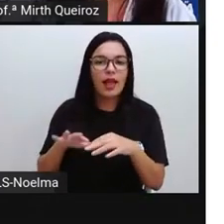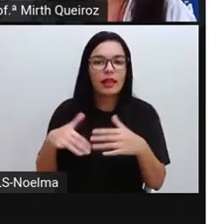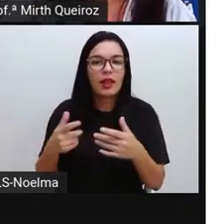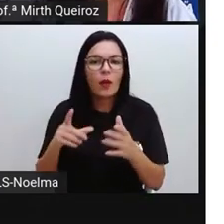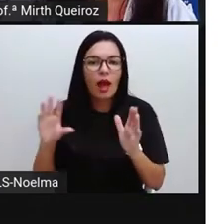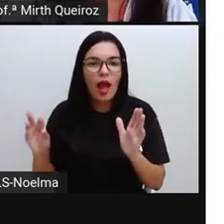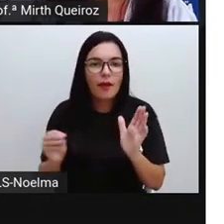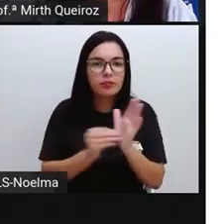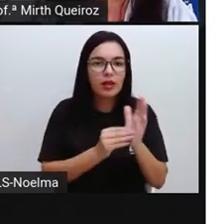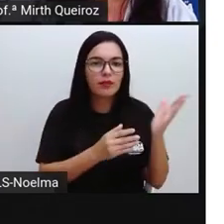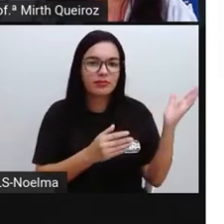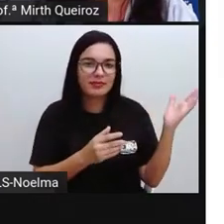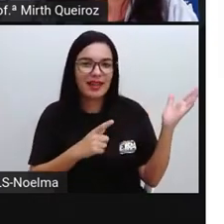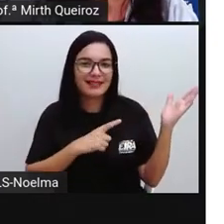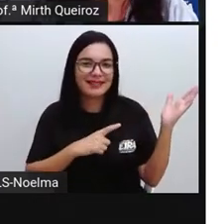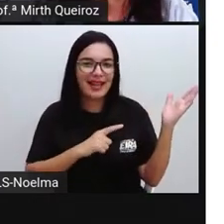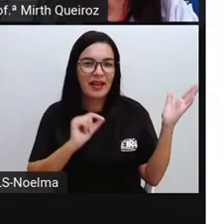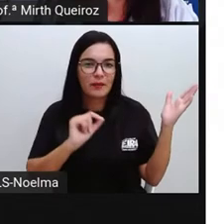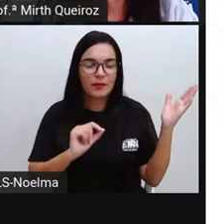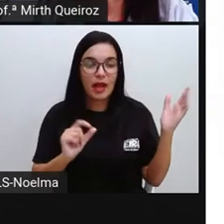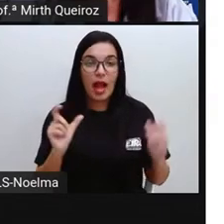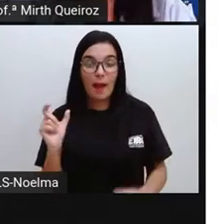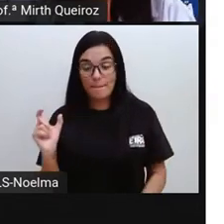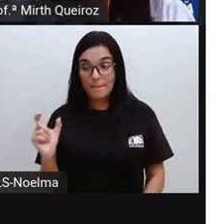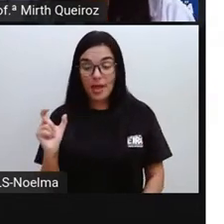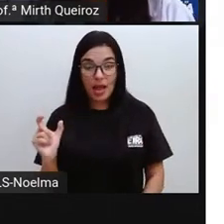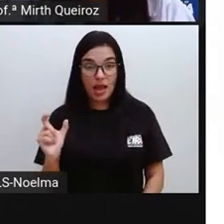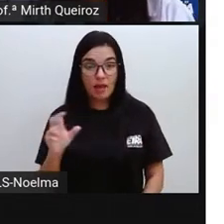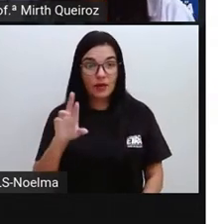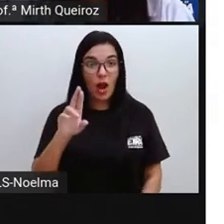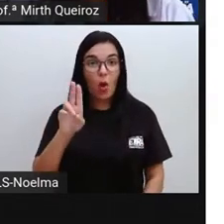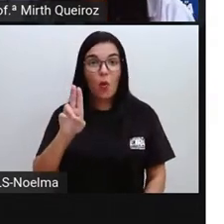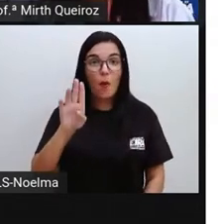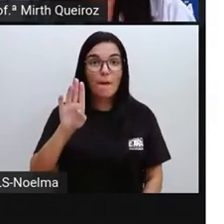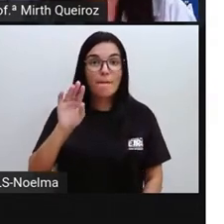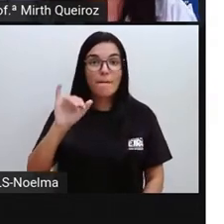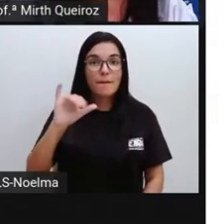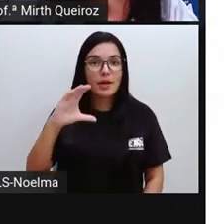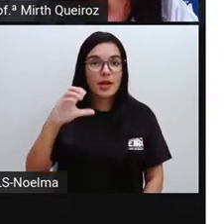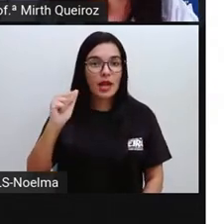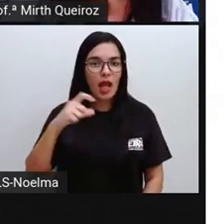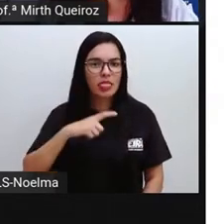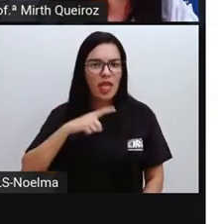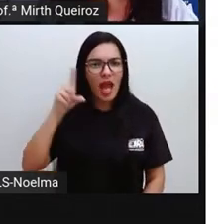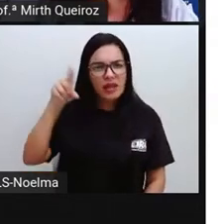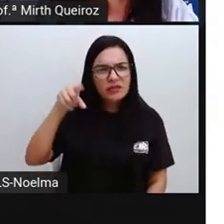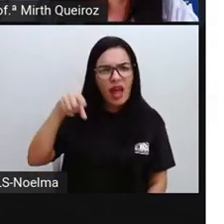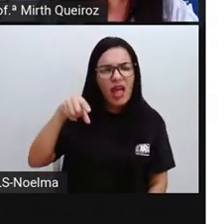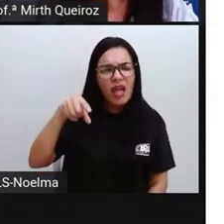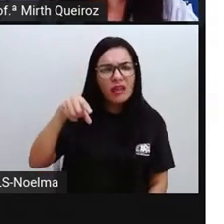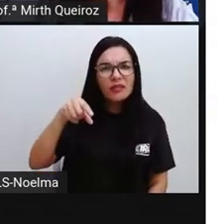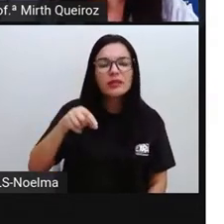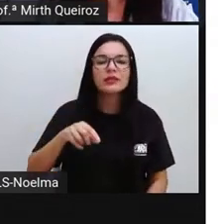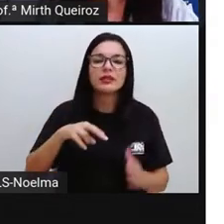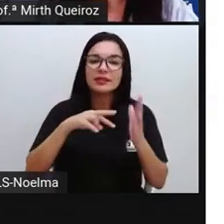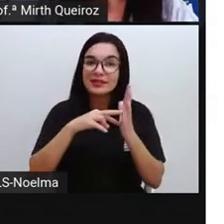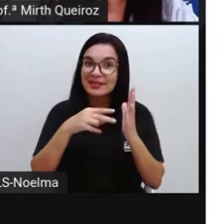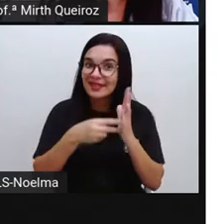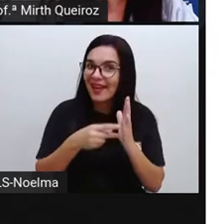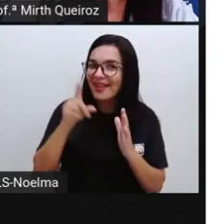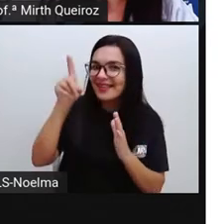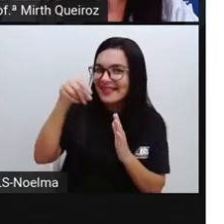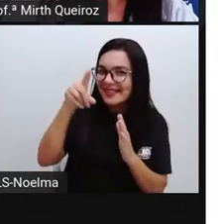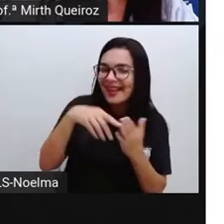de frases. A palavra rubrica tem acento, sinal gráfico. O nome